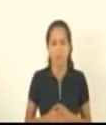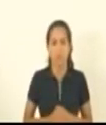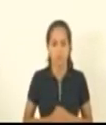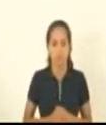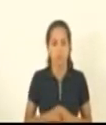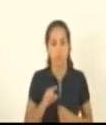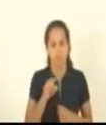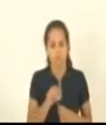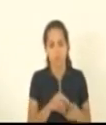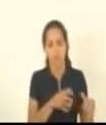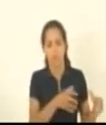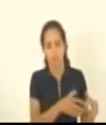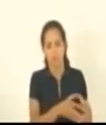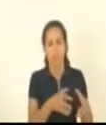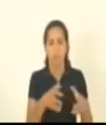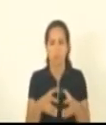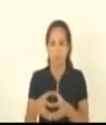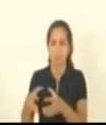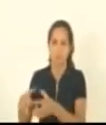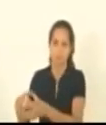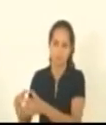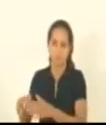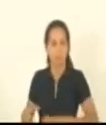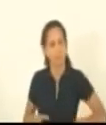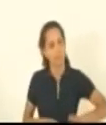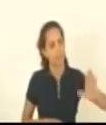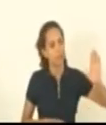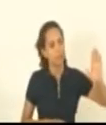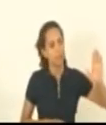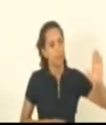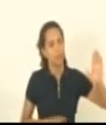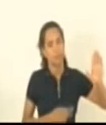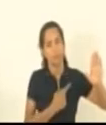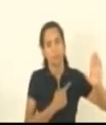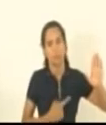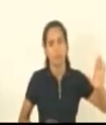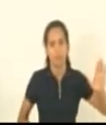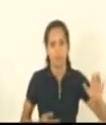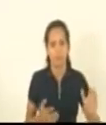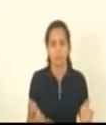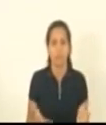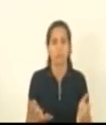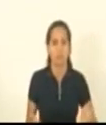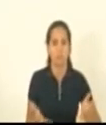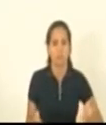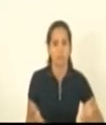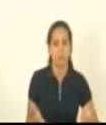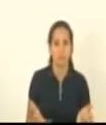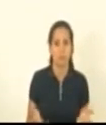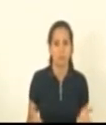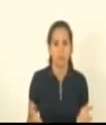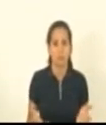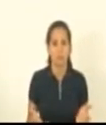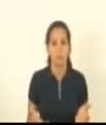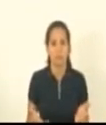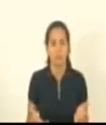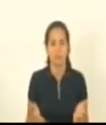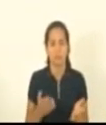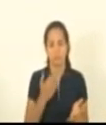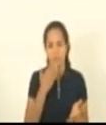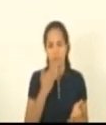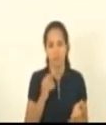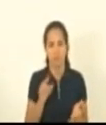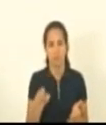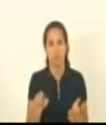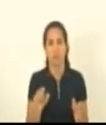essas as comissões Pela ordem Pela ordem Deputado José Rocha Meraldo Queria Solicitar Vossa Excelência